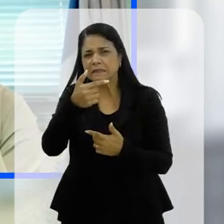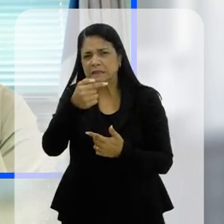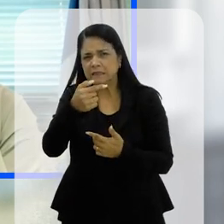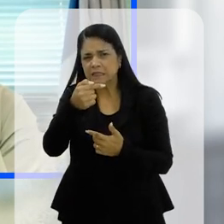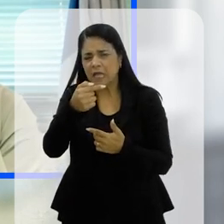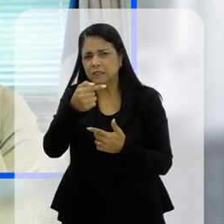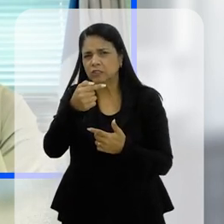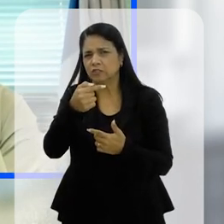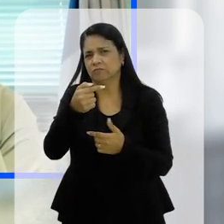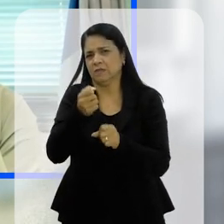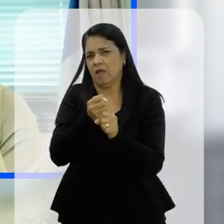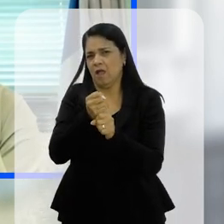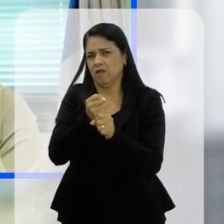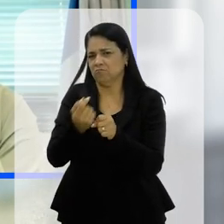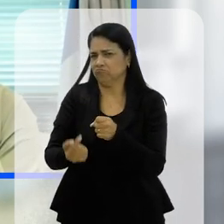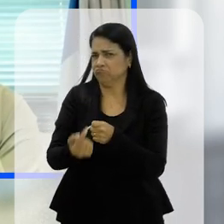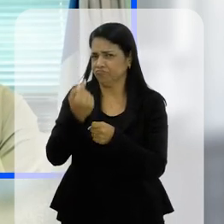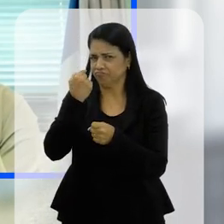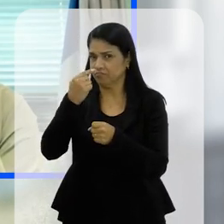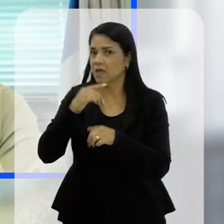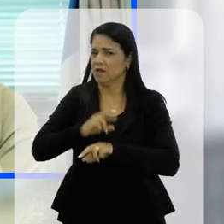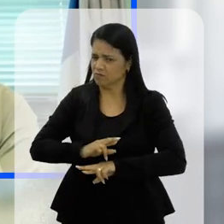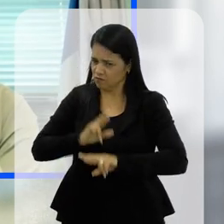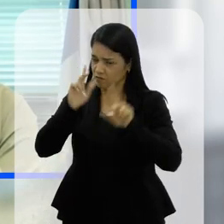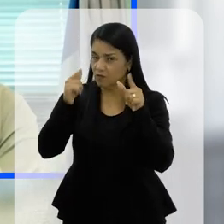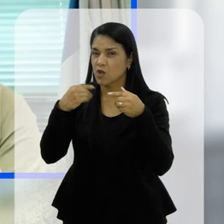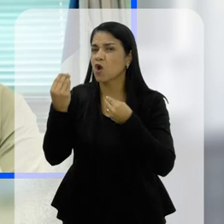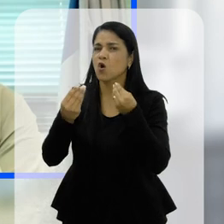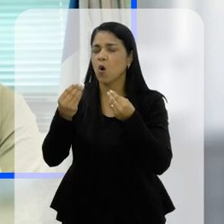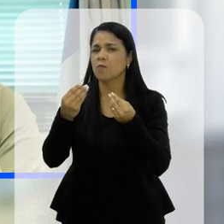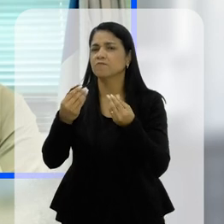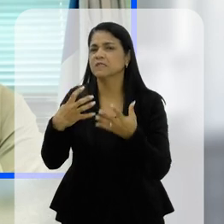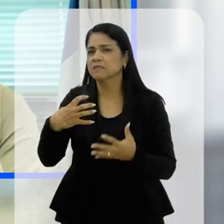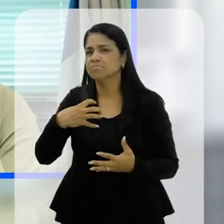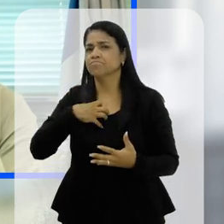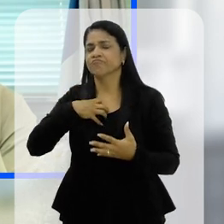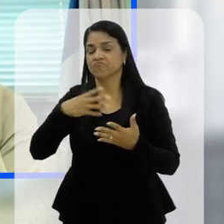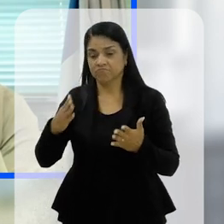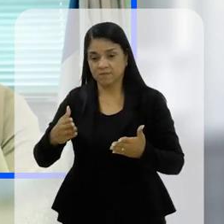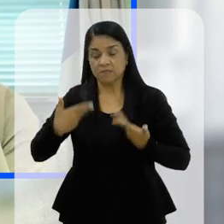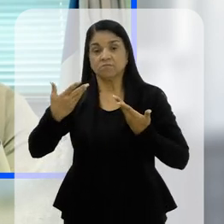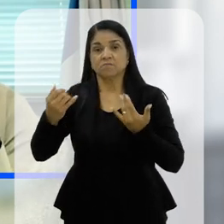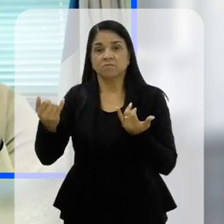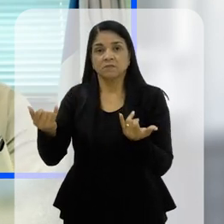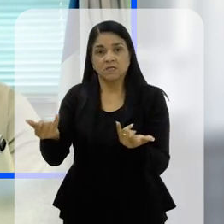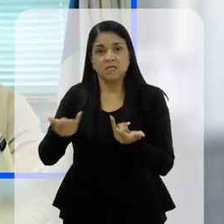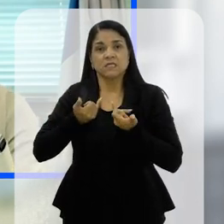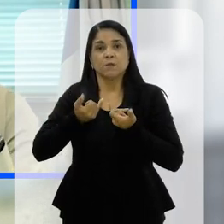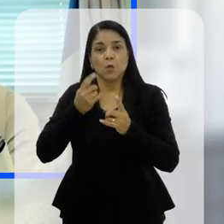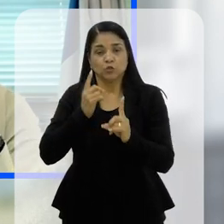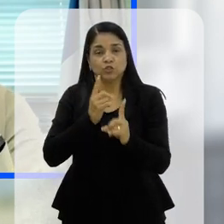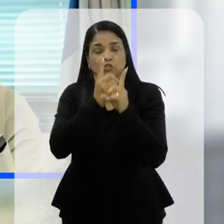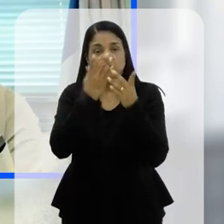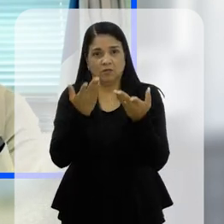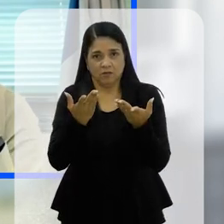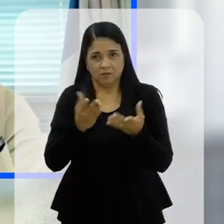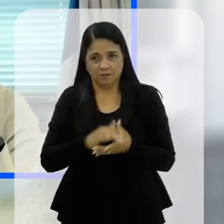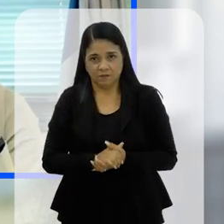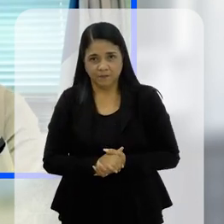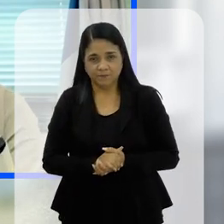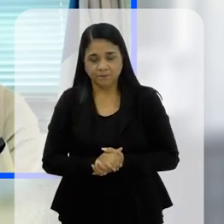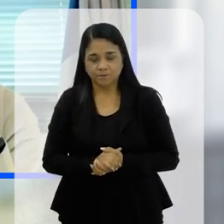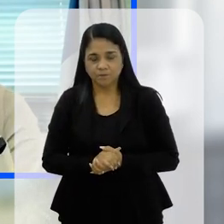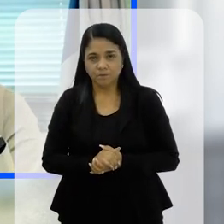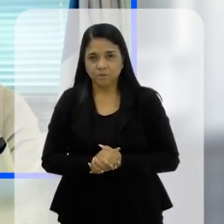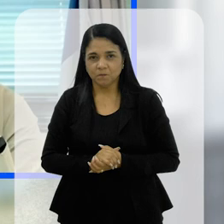anos acho que a realidade era outra, né, então como é que foi essa realidade, receber esse diagnóstico, e passar por toda essa trajetória aí de 17